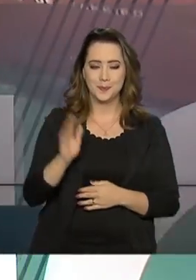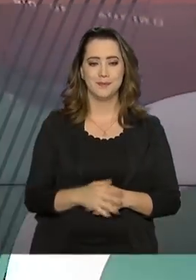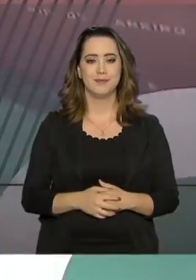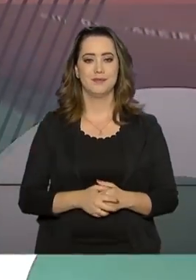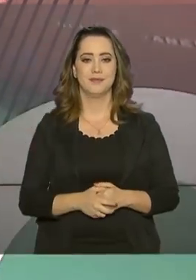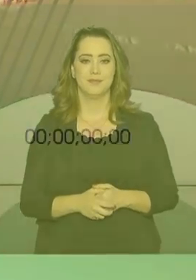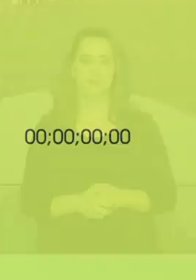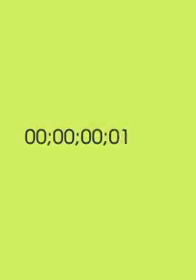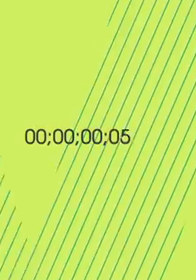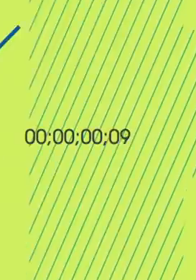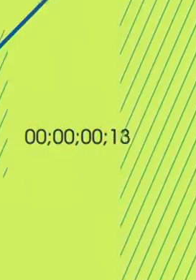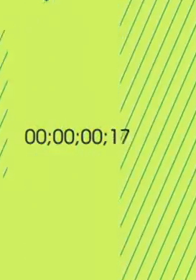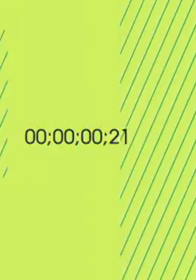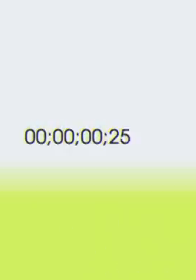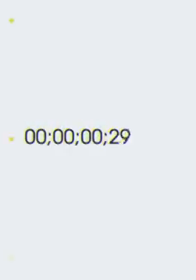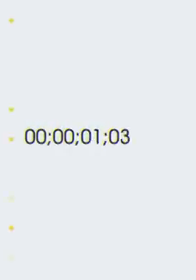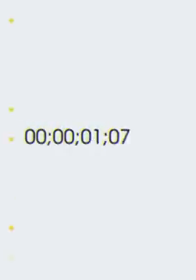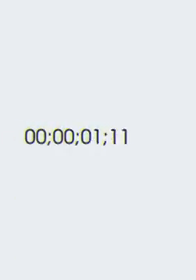lá!